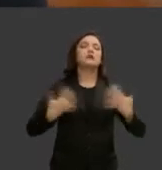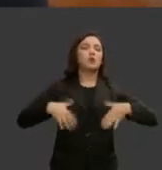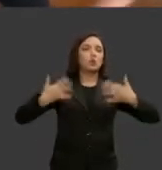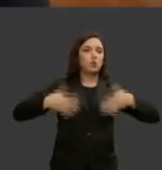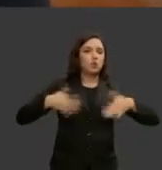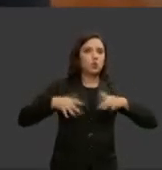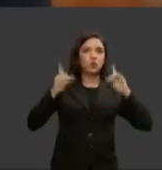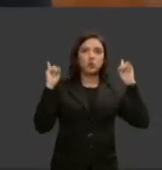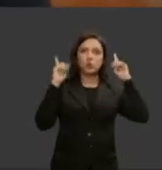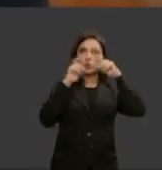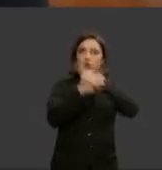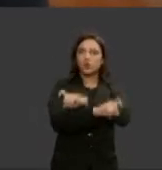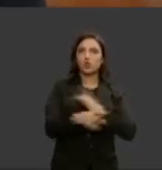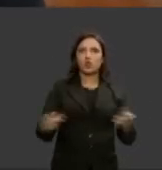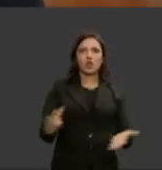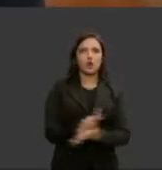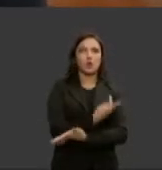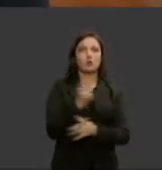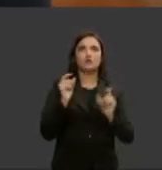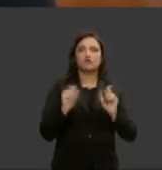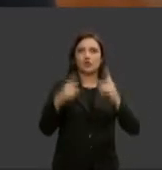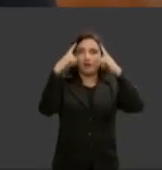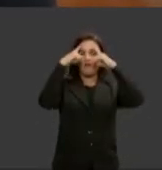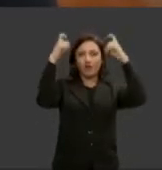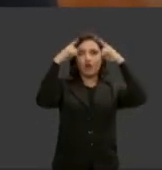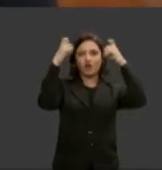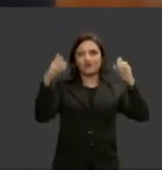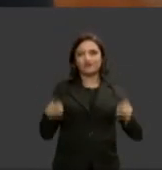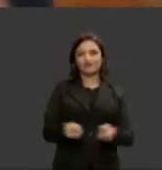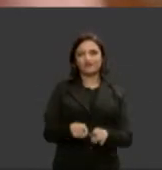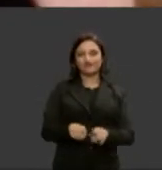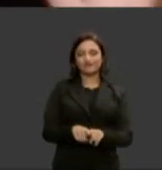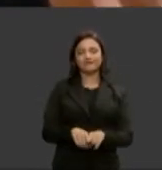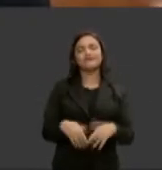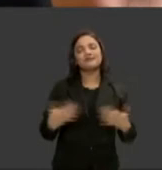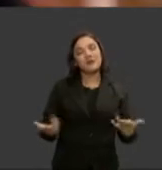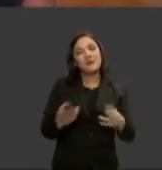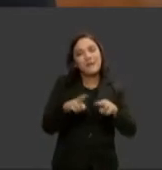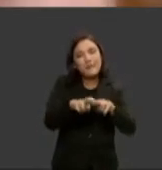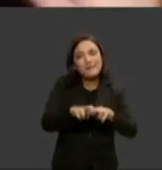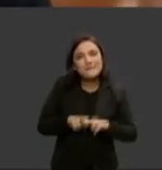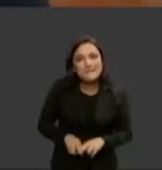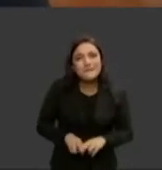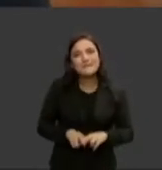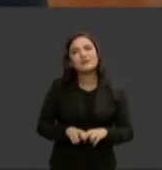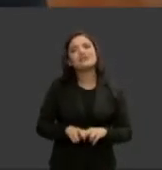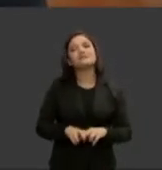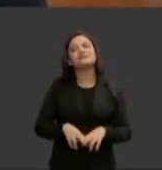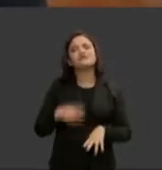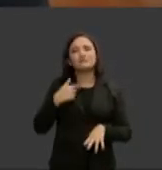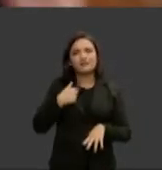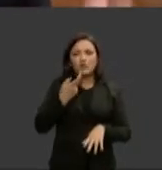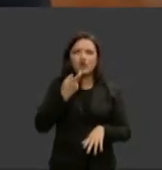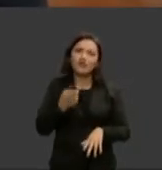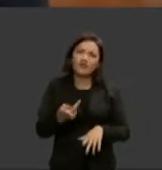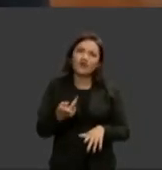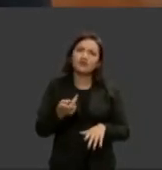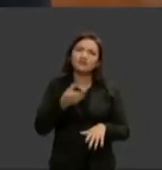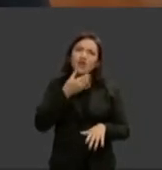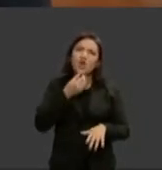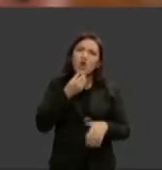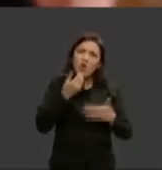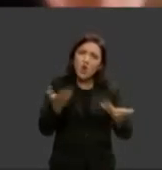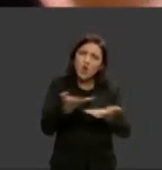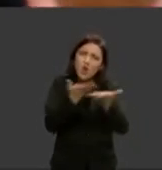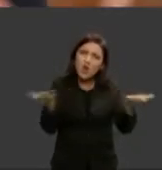inclusive levando a própria violência e é por isso então que eu fico aqui fazendo a convocação aos homens que tomem